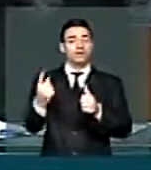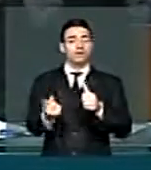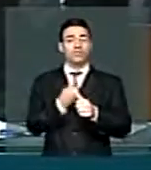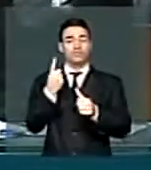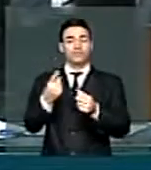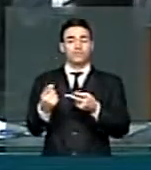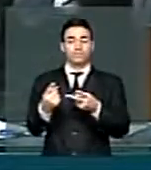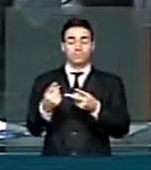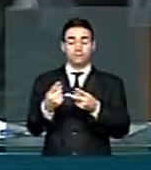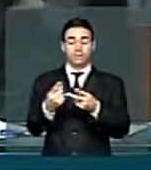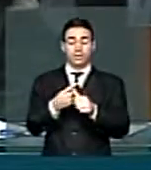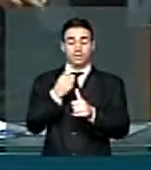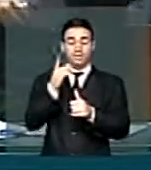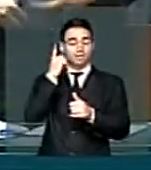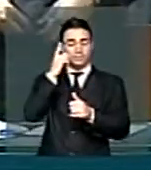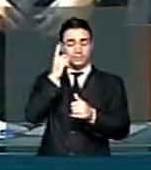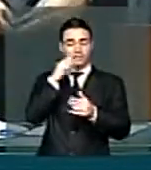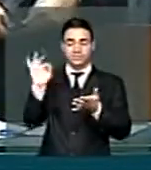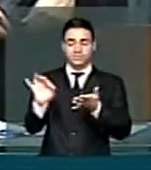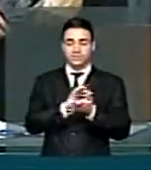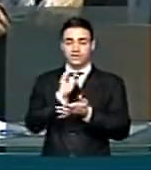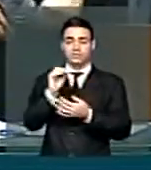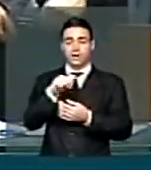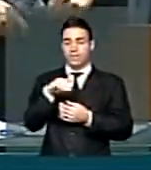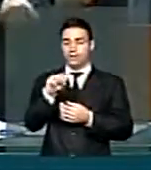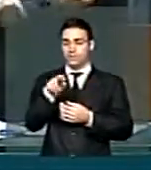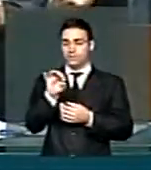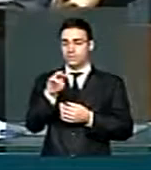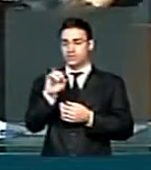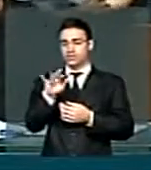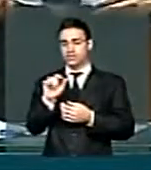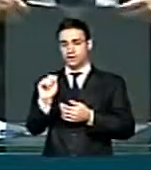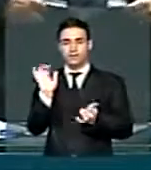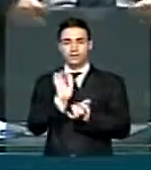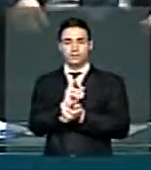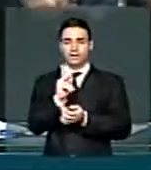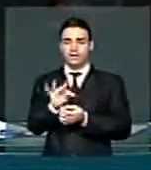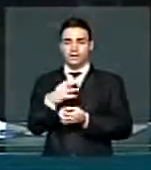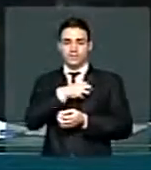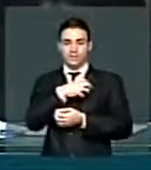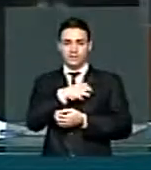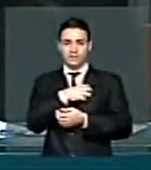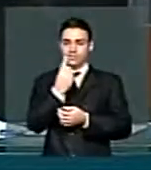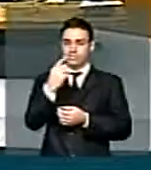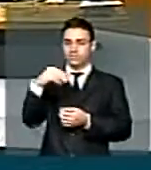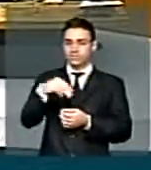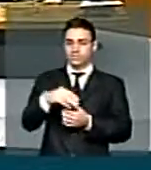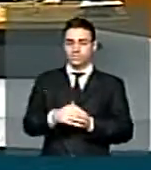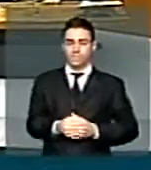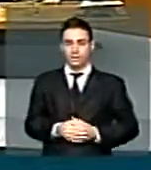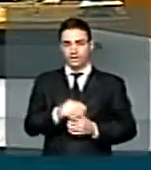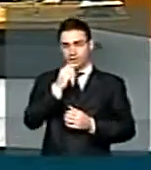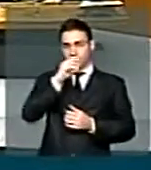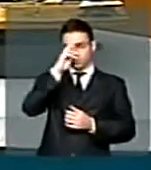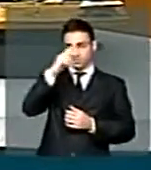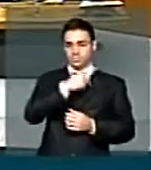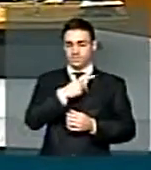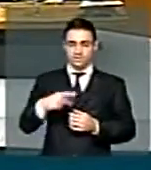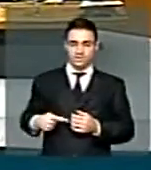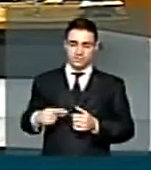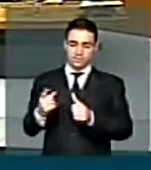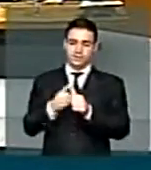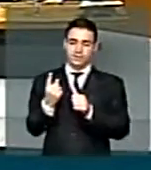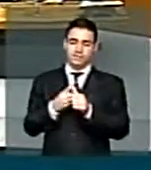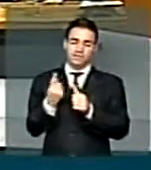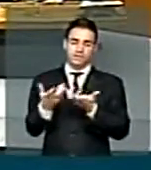deputado escrito, deputado Amorim Teixeira, PT Bahia, que terá até um minuto. Senhor presidente, primeiro eu